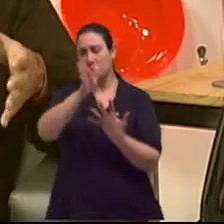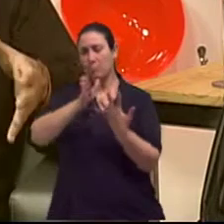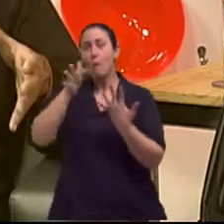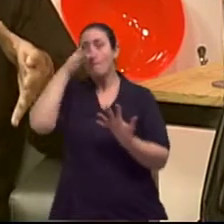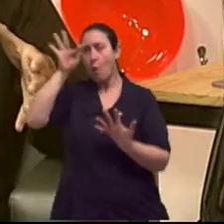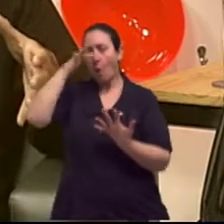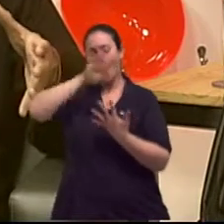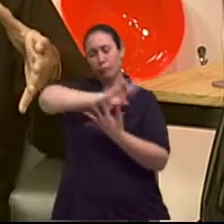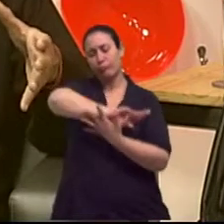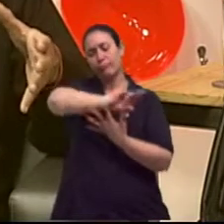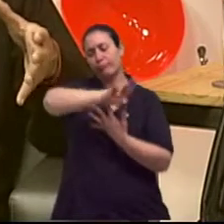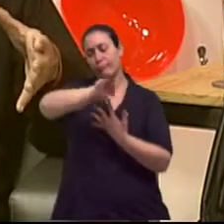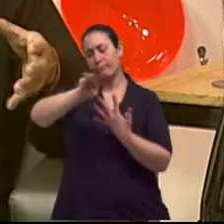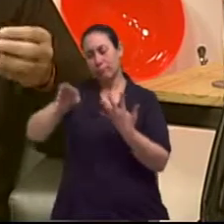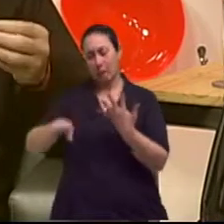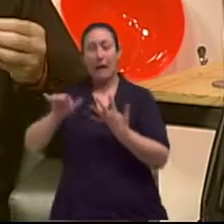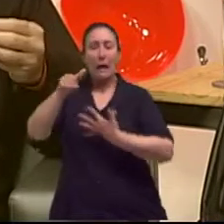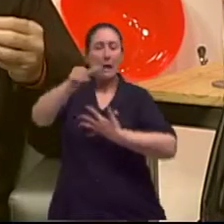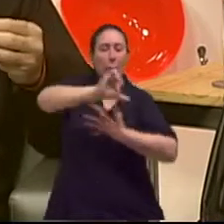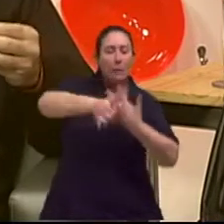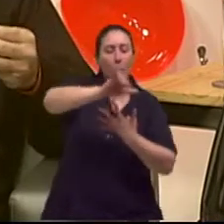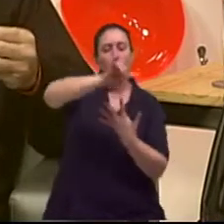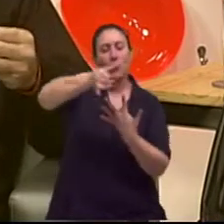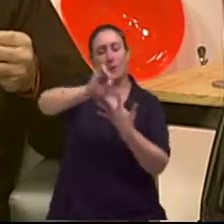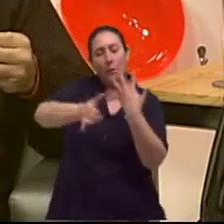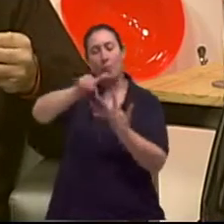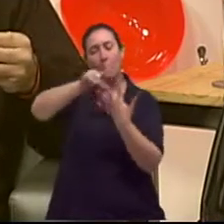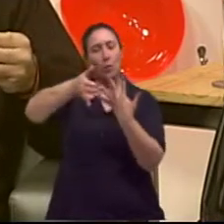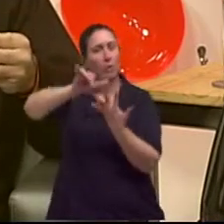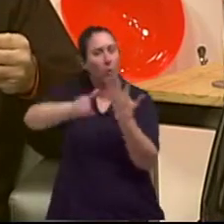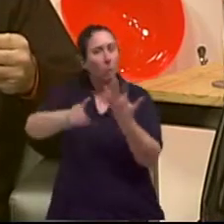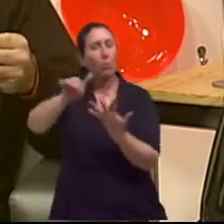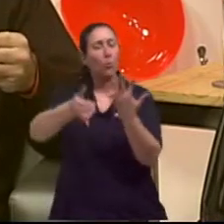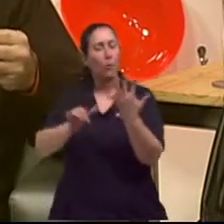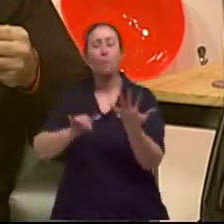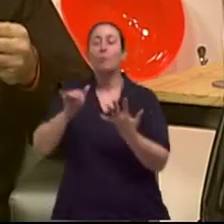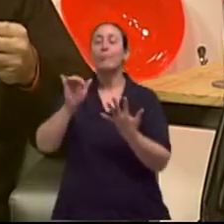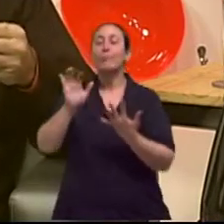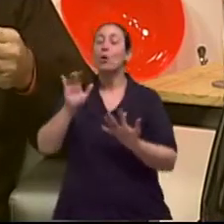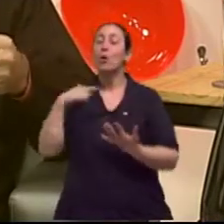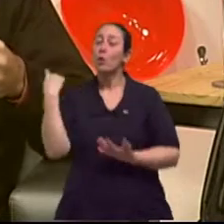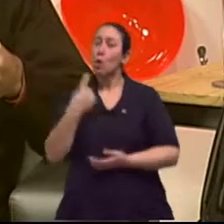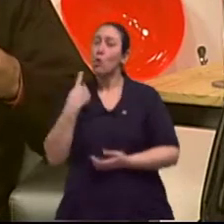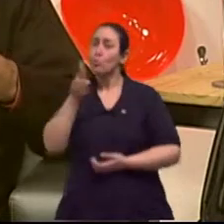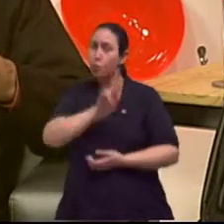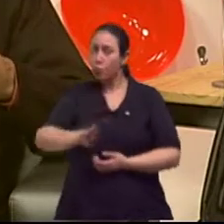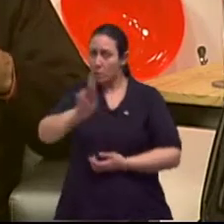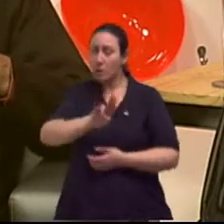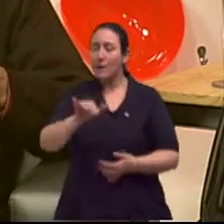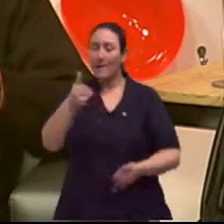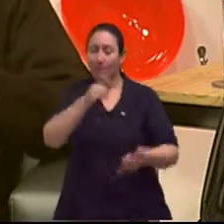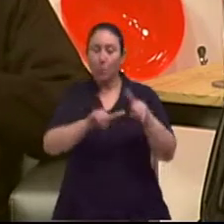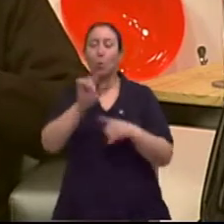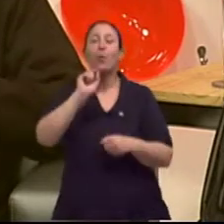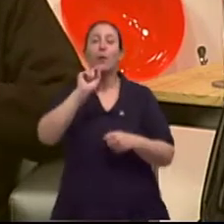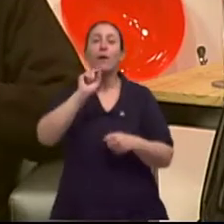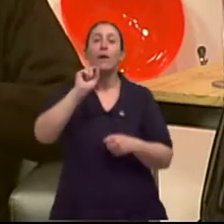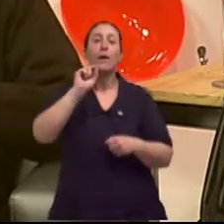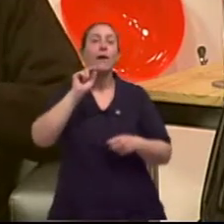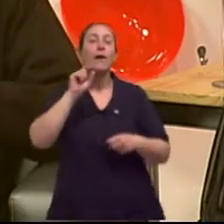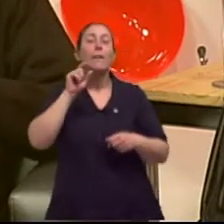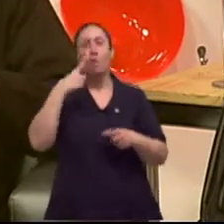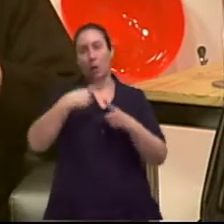dos florais alquímicos. Nós dizemos florais alquímicos porque eles são feitos baseados na